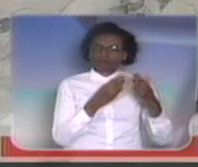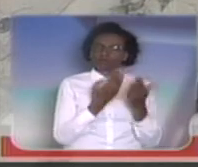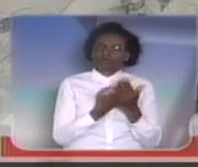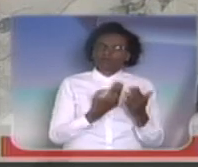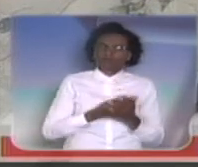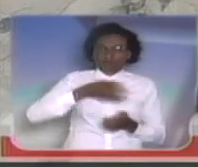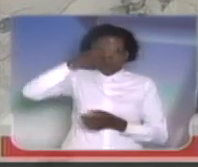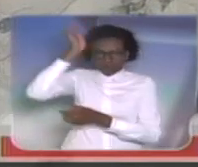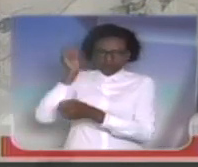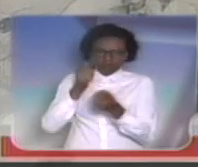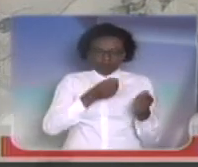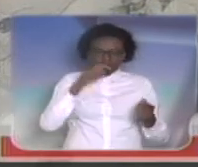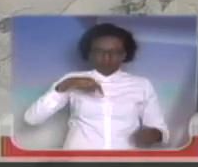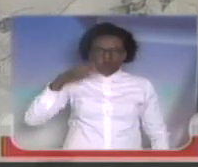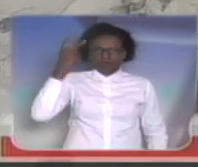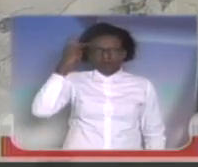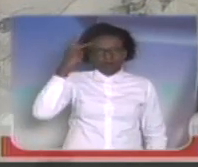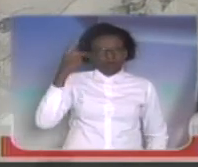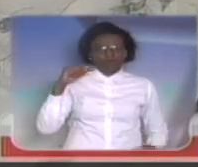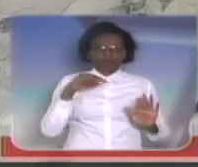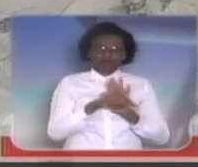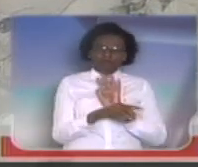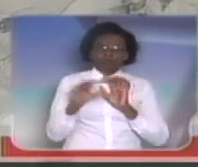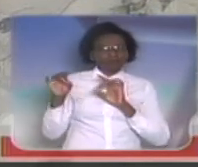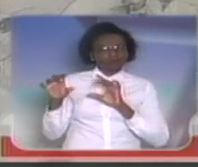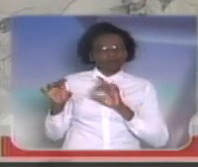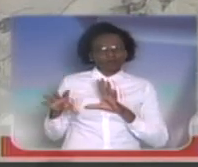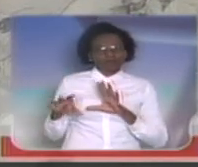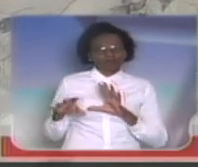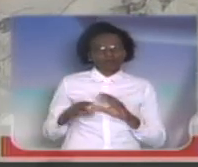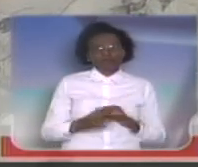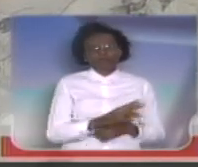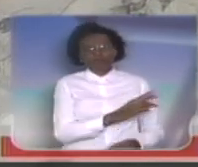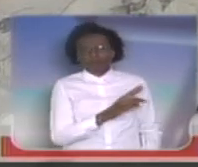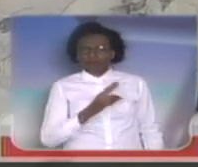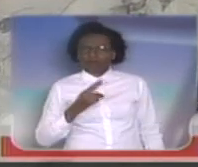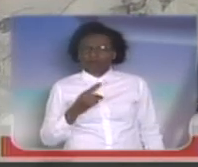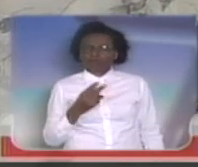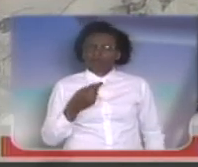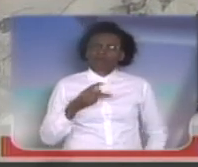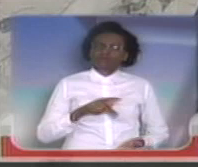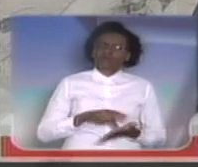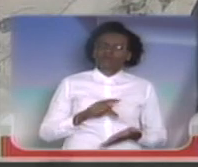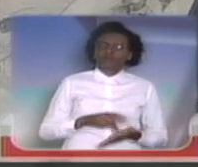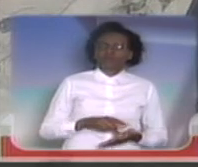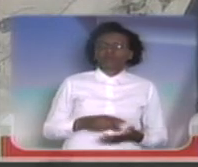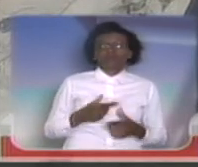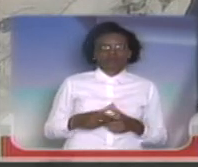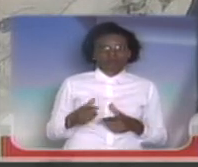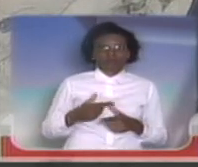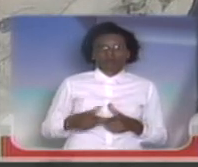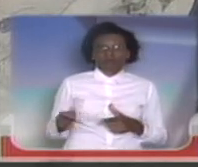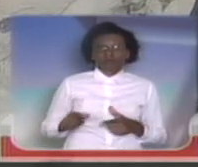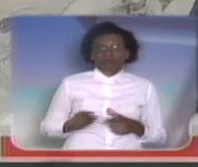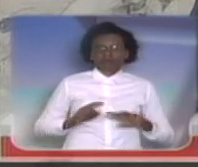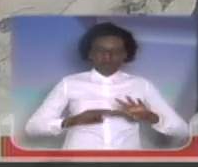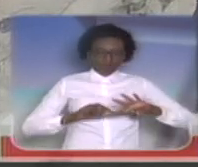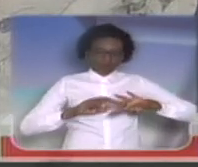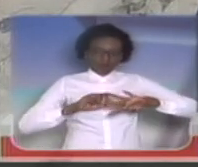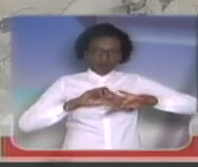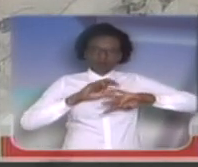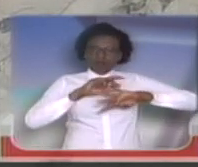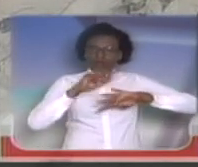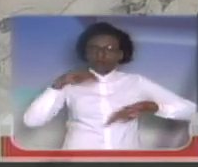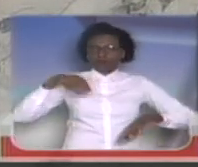Paulo, para fazer algumas perguntas técnicas, e o Coronel Bertolini realmente me falou que esse é um problema, as escadas Magiros, elas